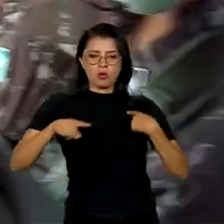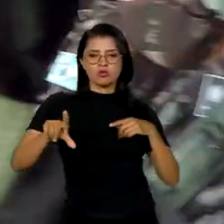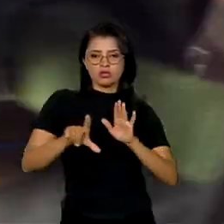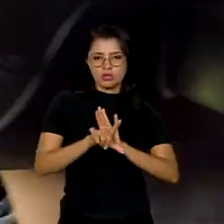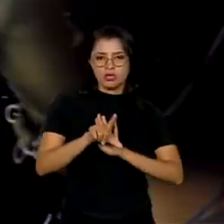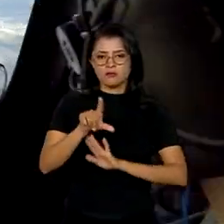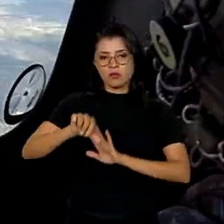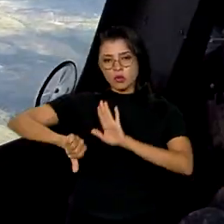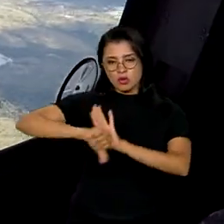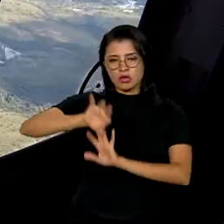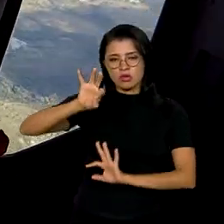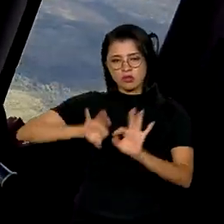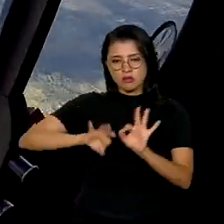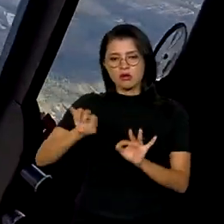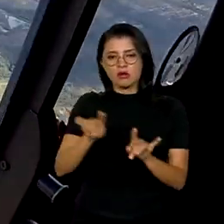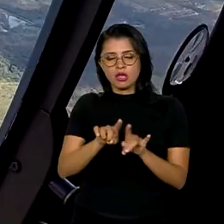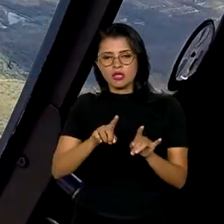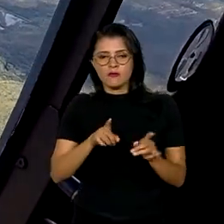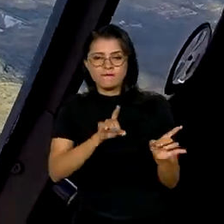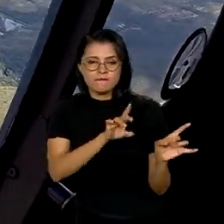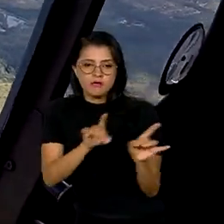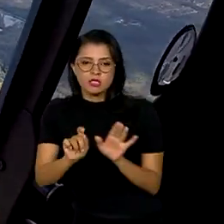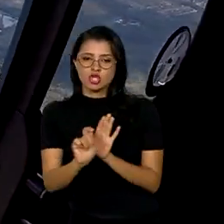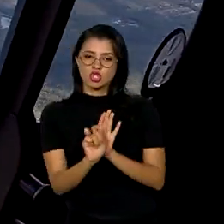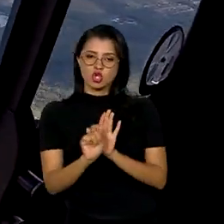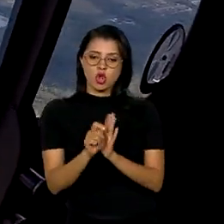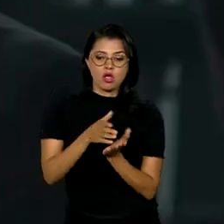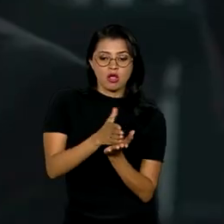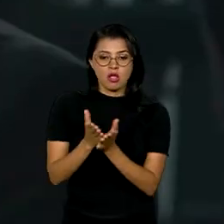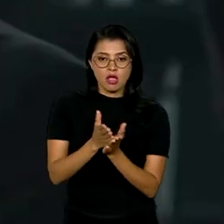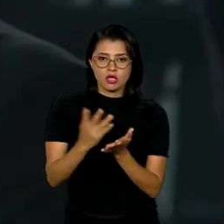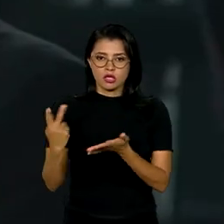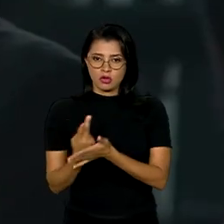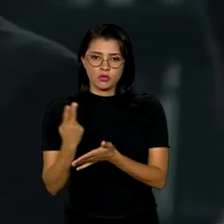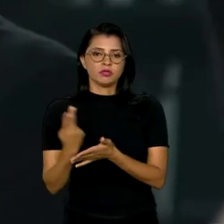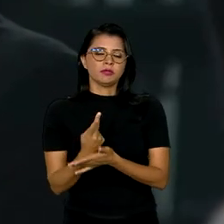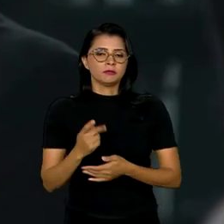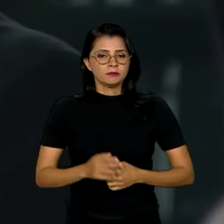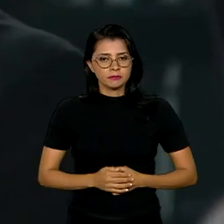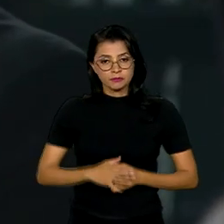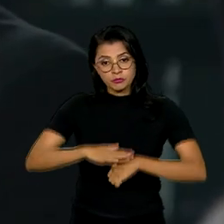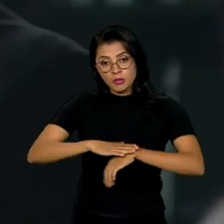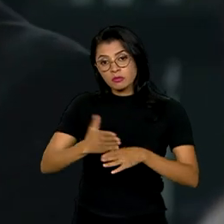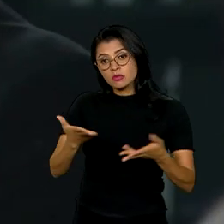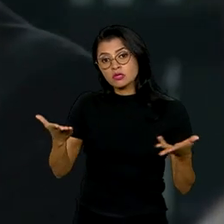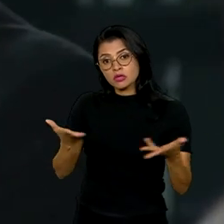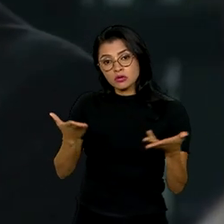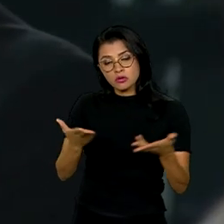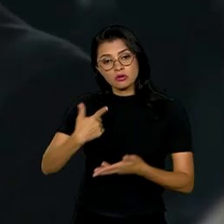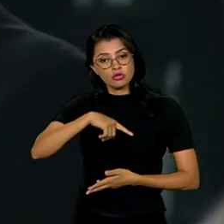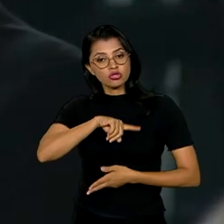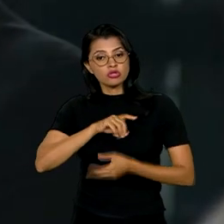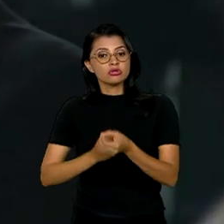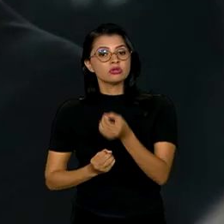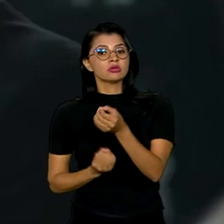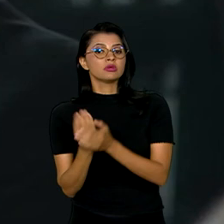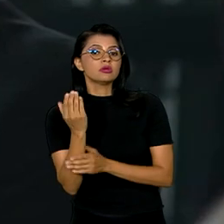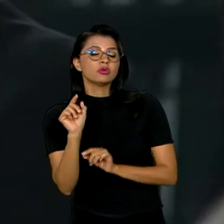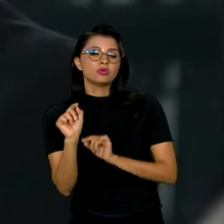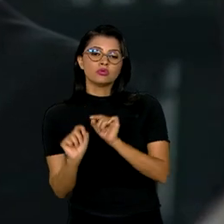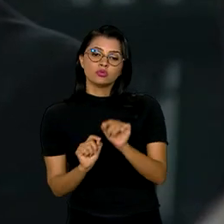crime organizado e o tráfico de drogas nas fronteiras. Nesse momento, estamos construindo